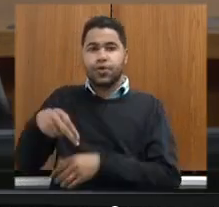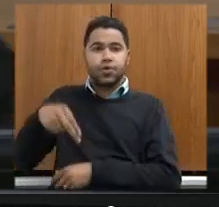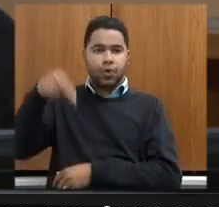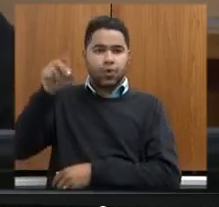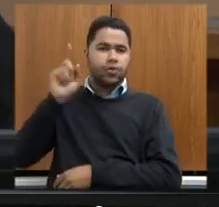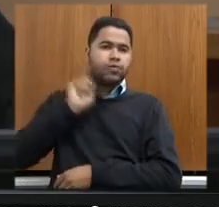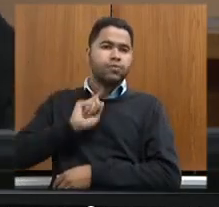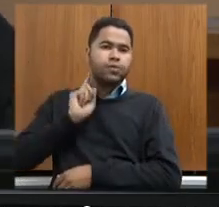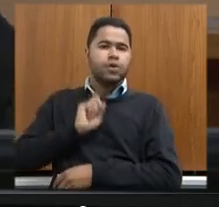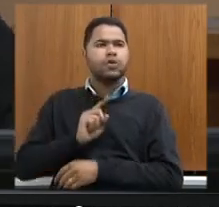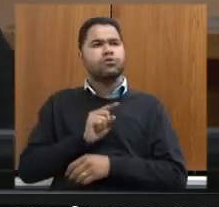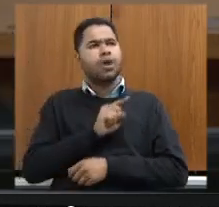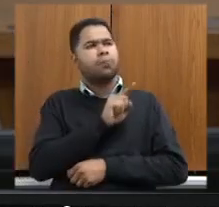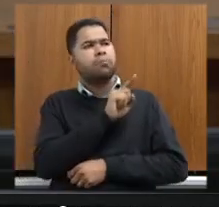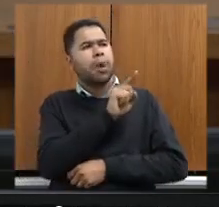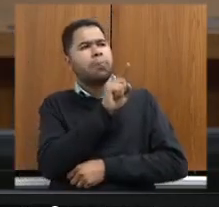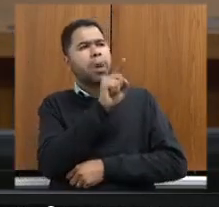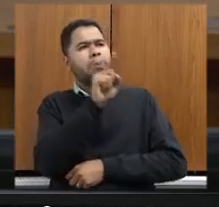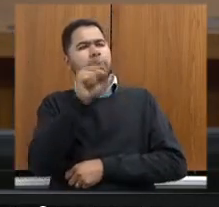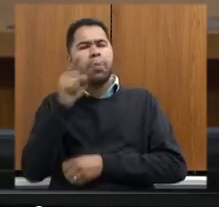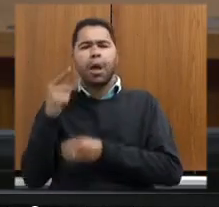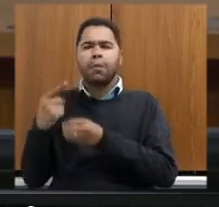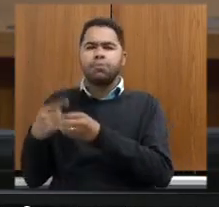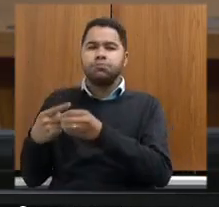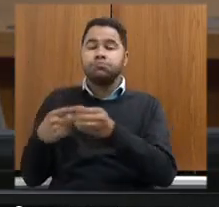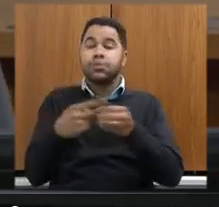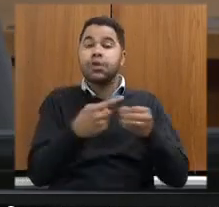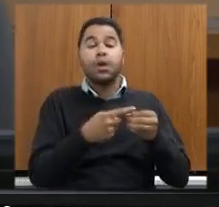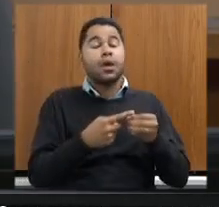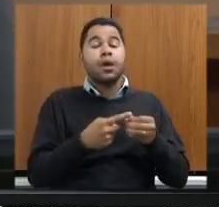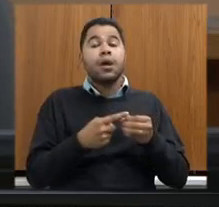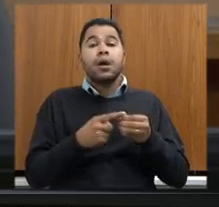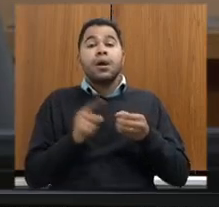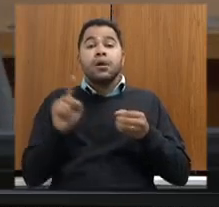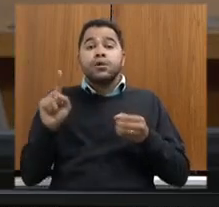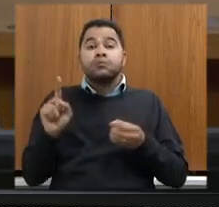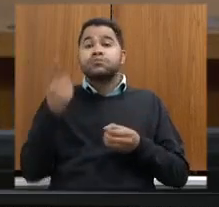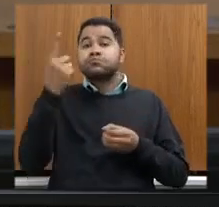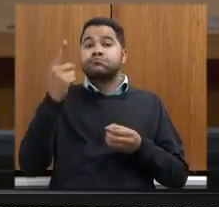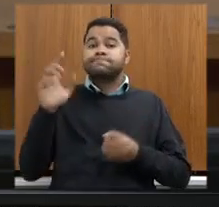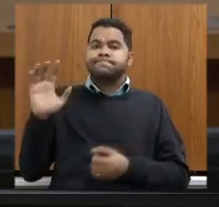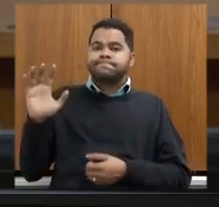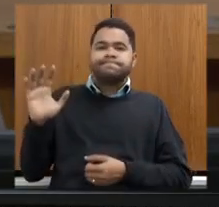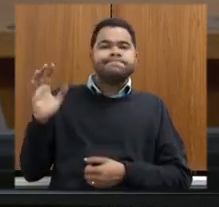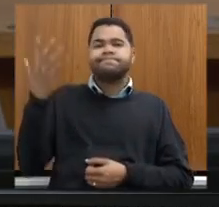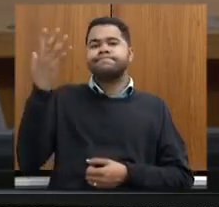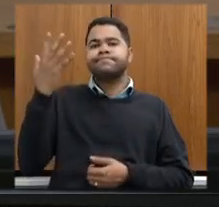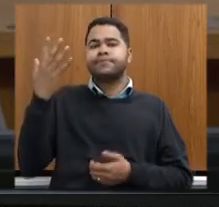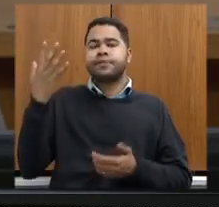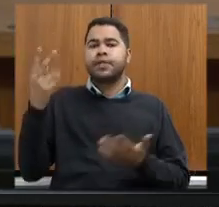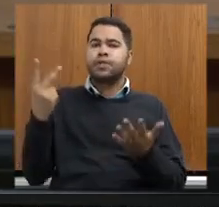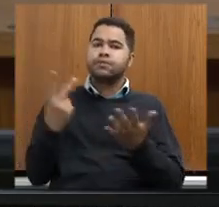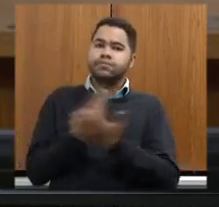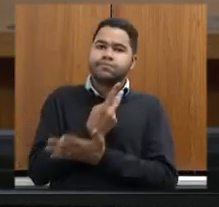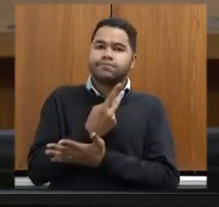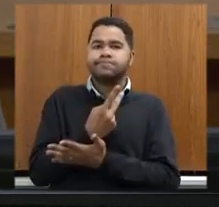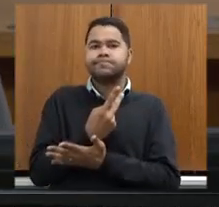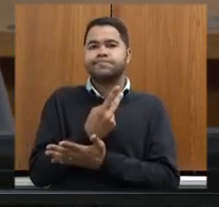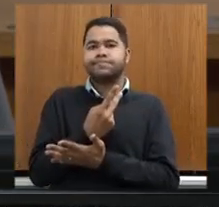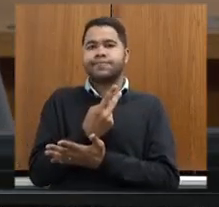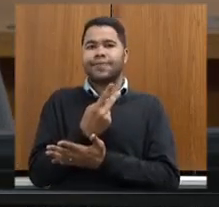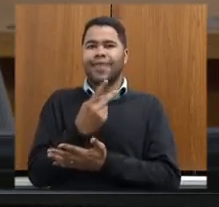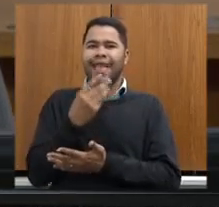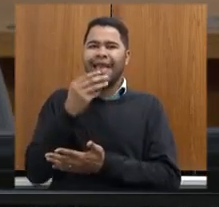fomos em diversos municípios e o primeiro ponto é a ocorrência de algum tipo de sal na água,